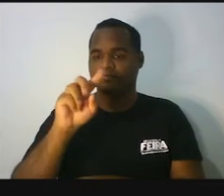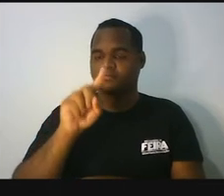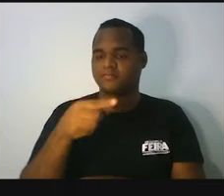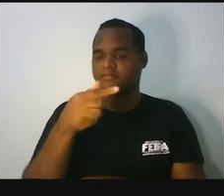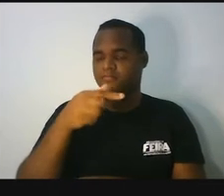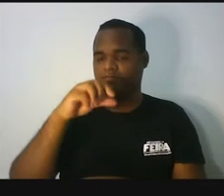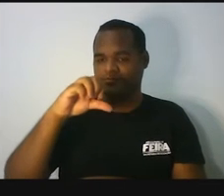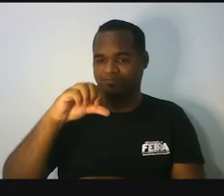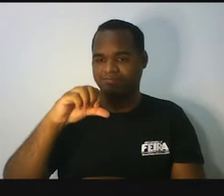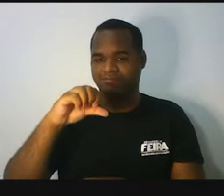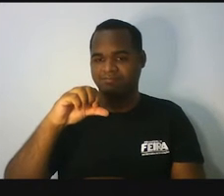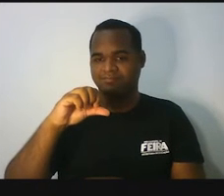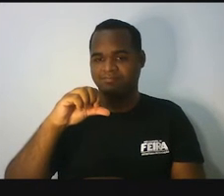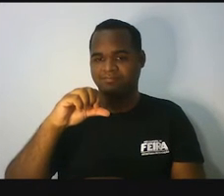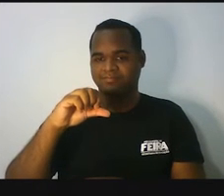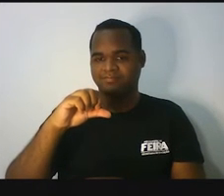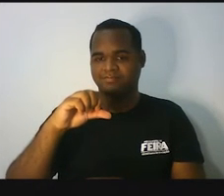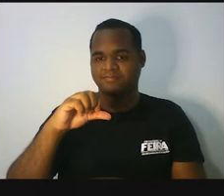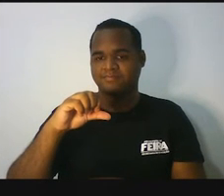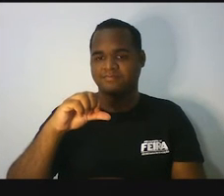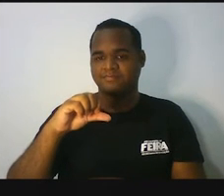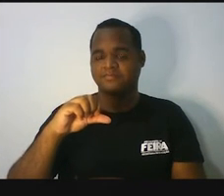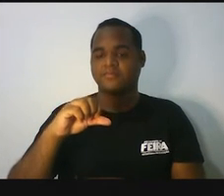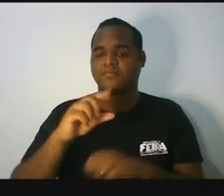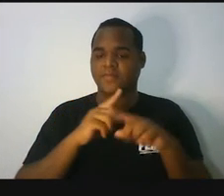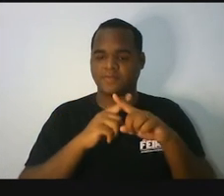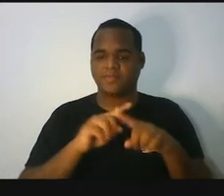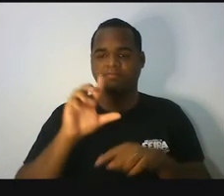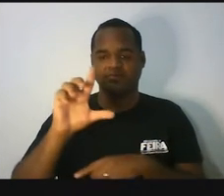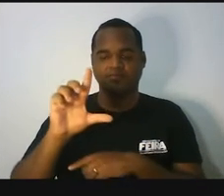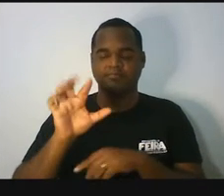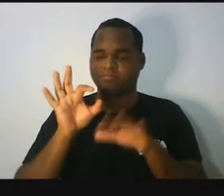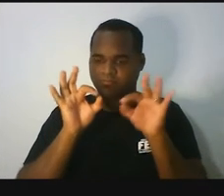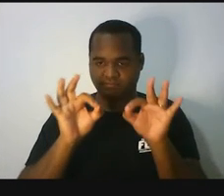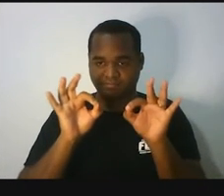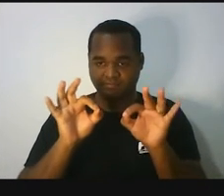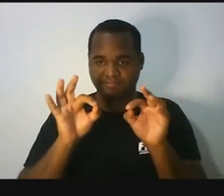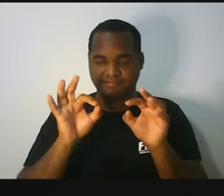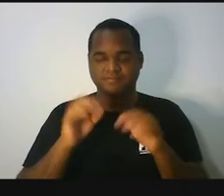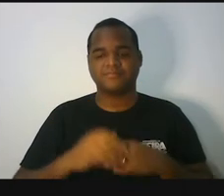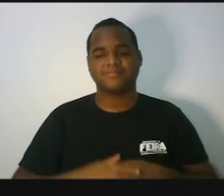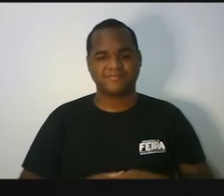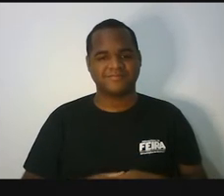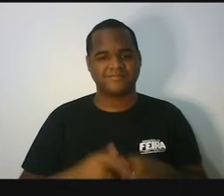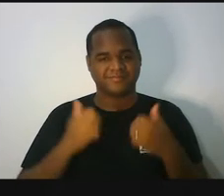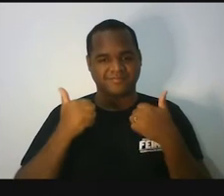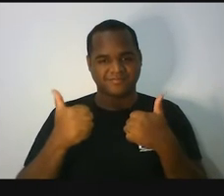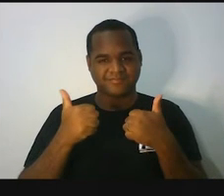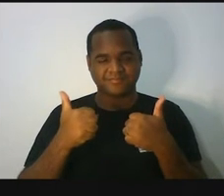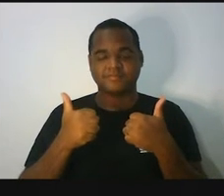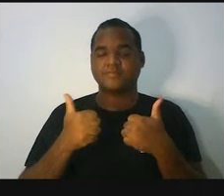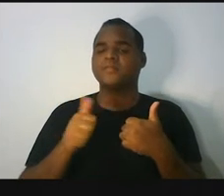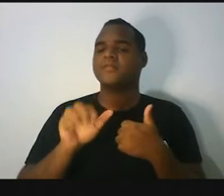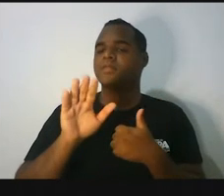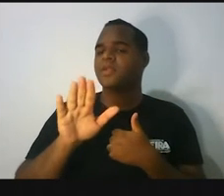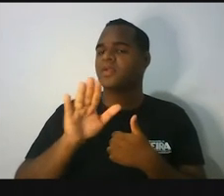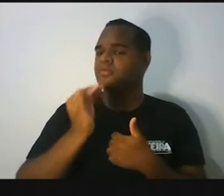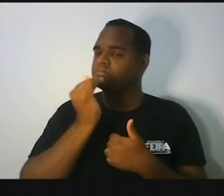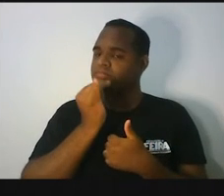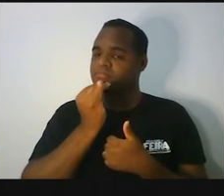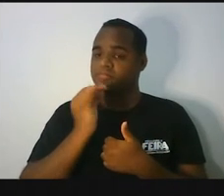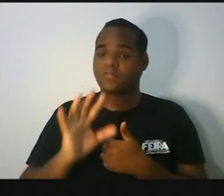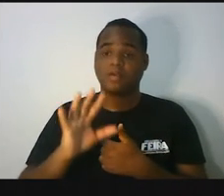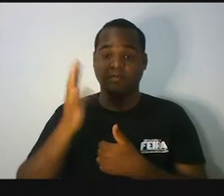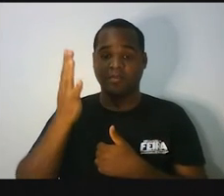vezes L. Certo? Beleza. Mas quando a gente